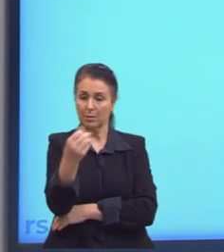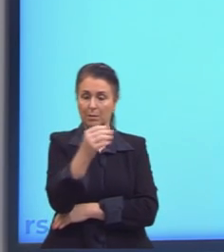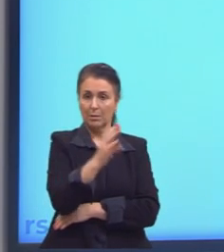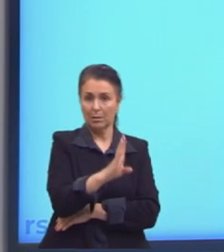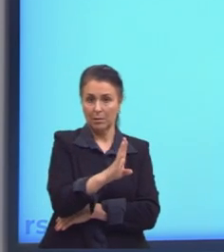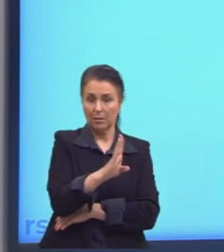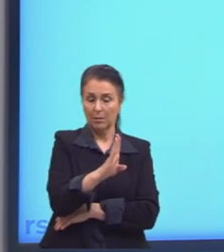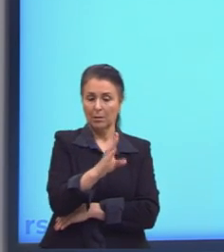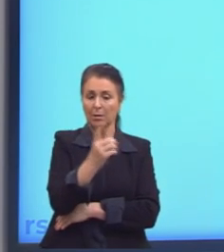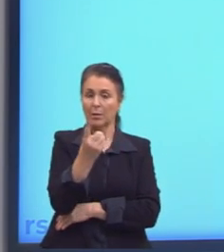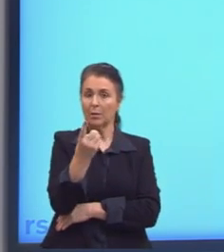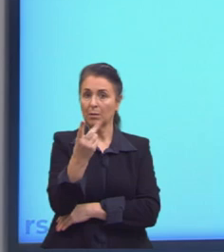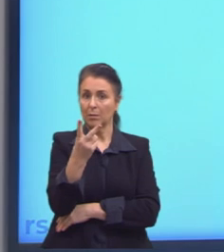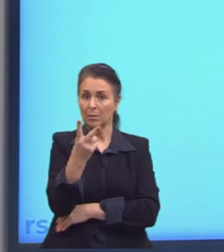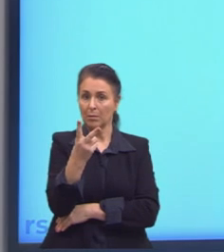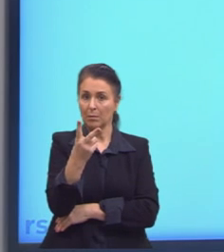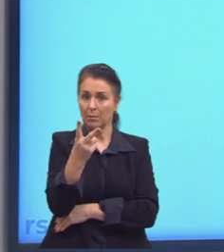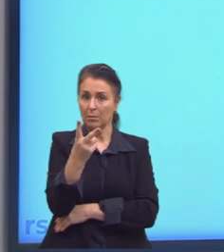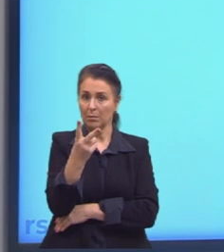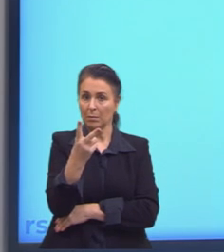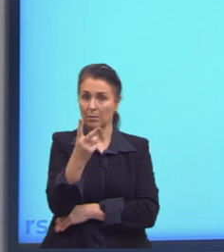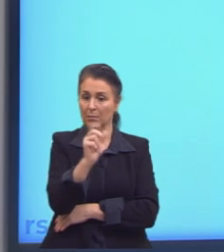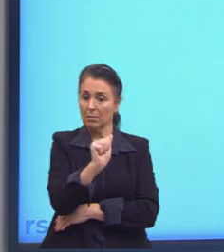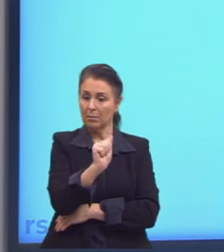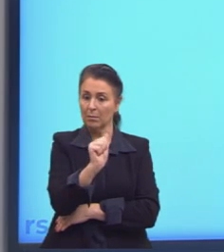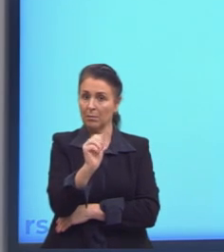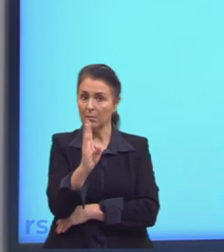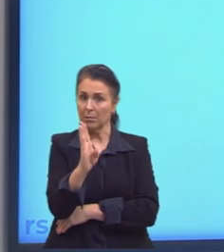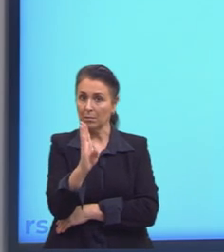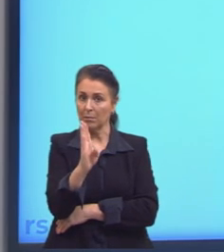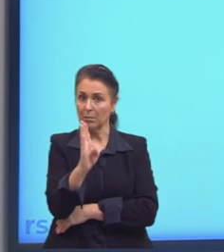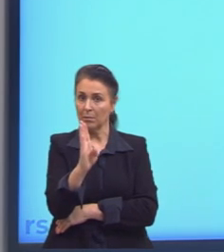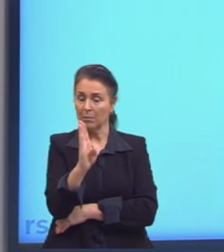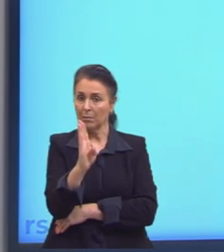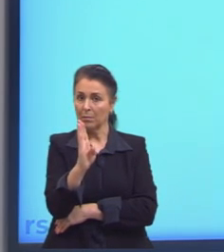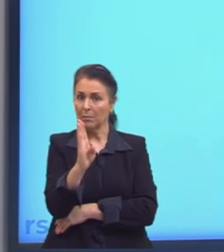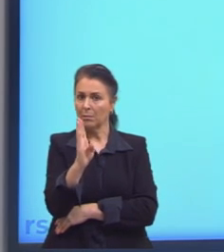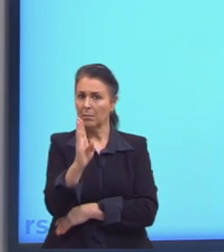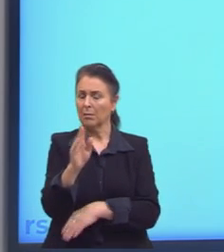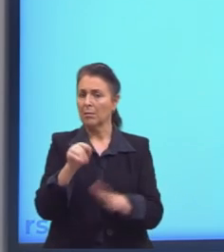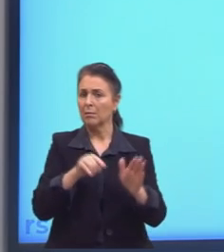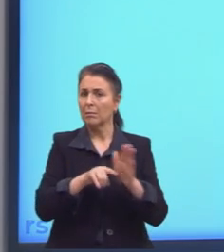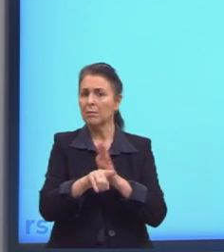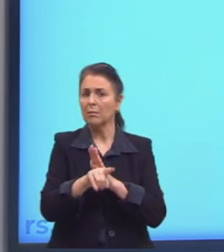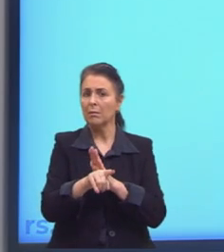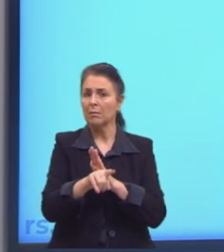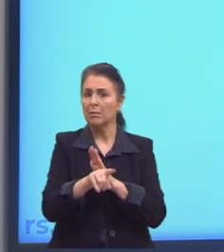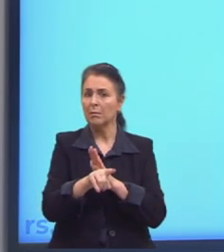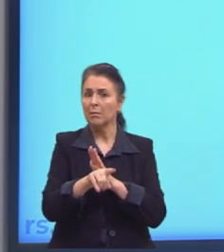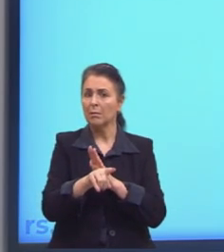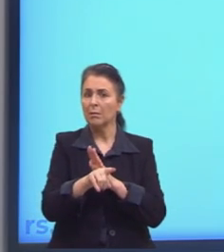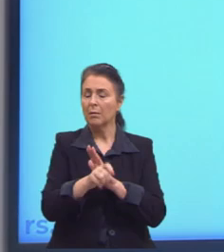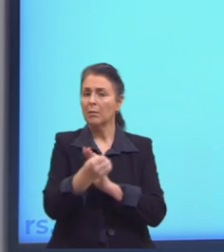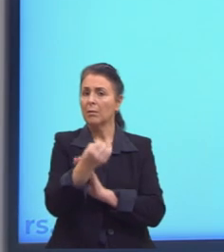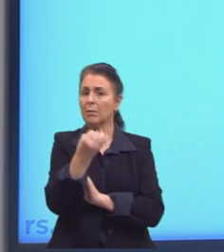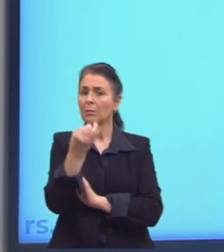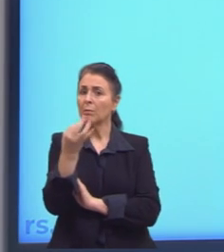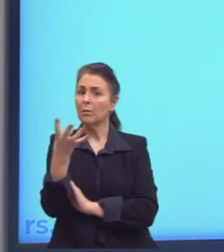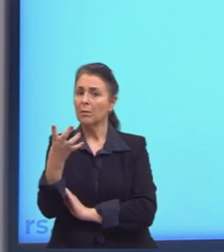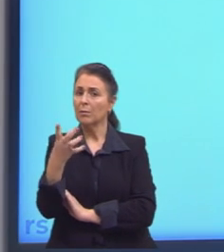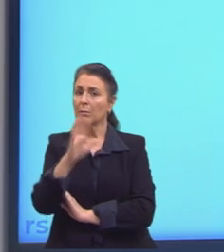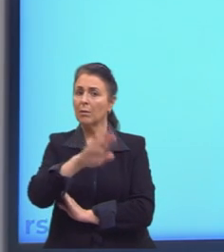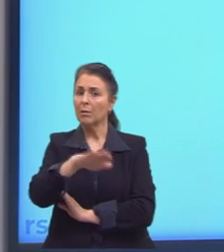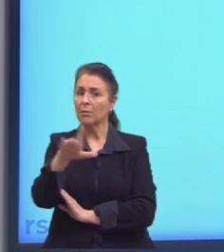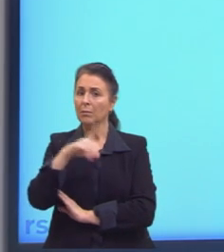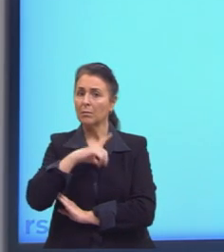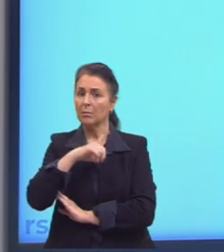B, e 12 têm o antígeno AB. Qual é a pergunta final? Quantos alunos ali têm o sangue, então,